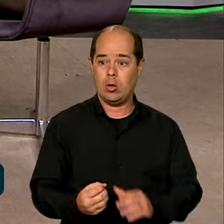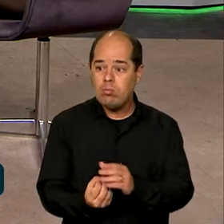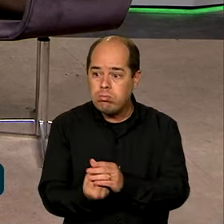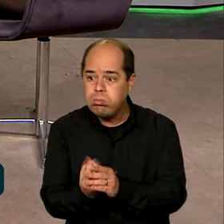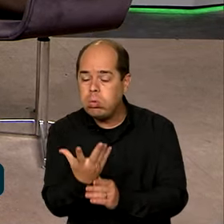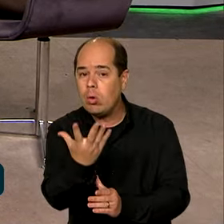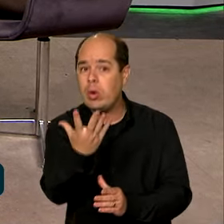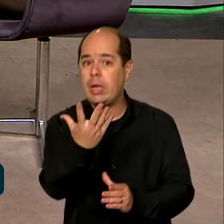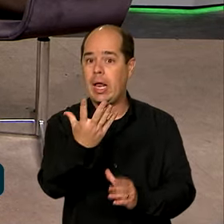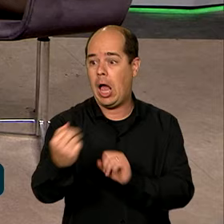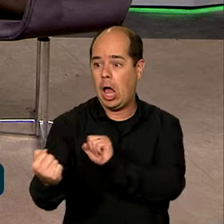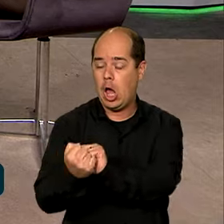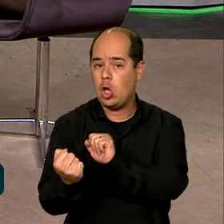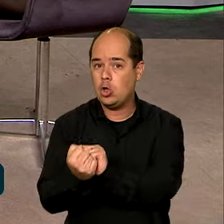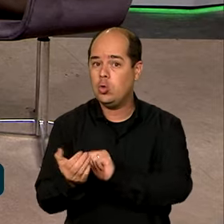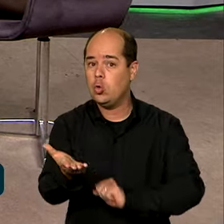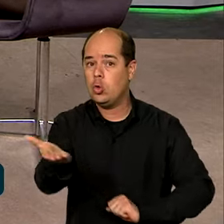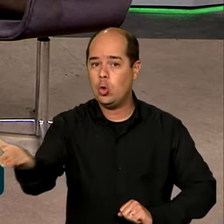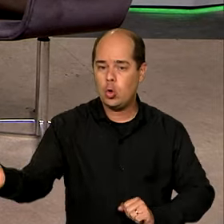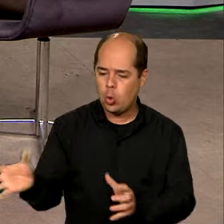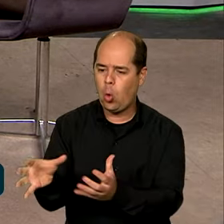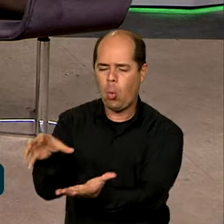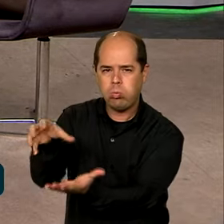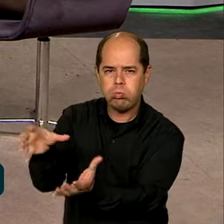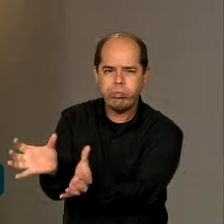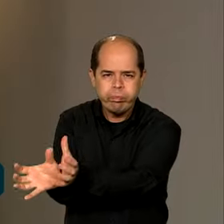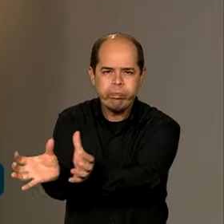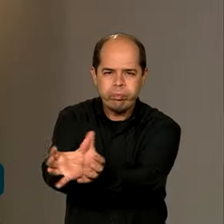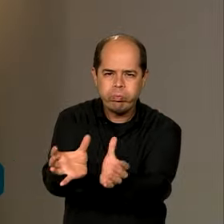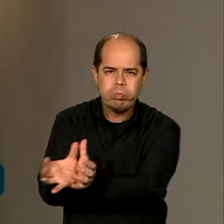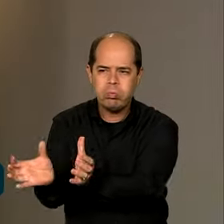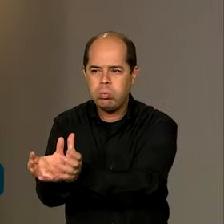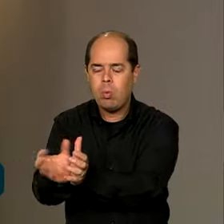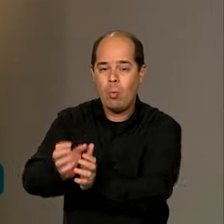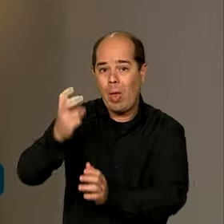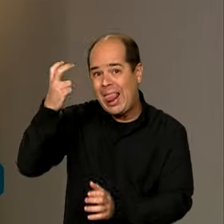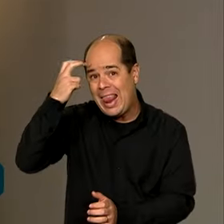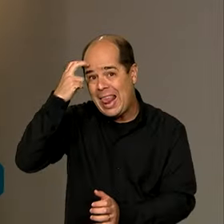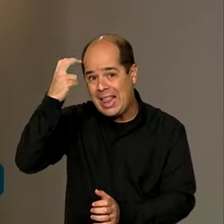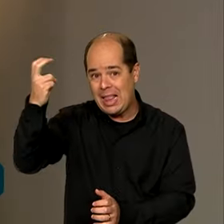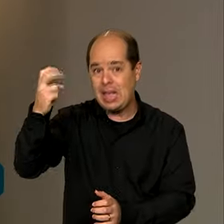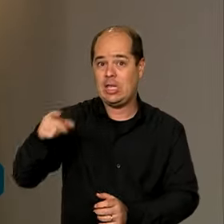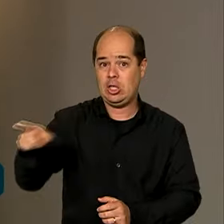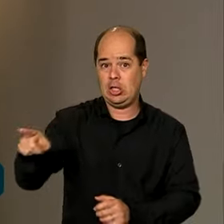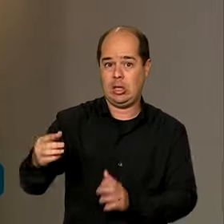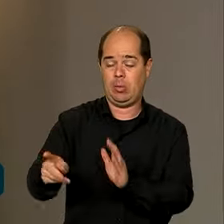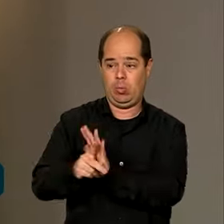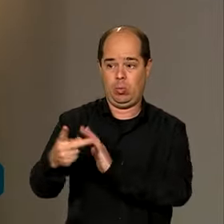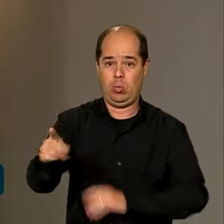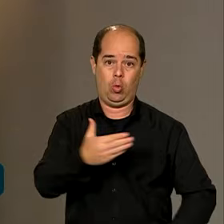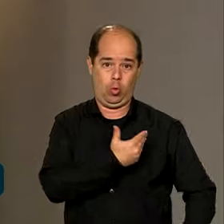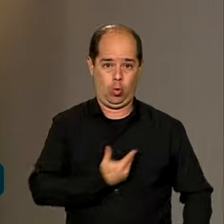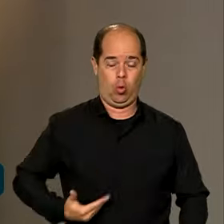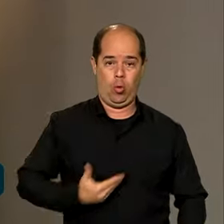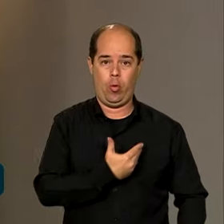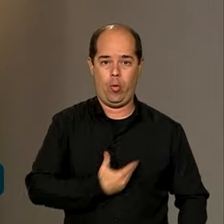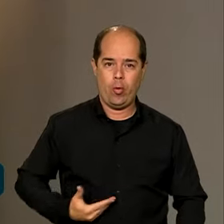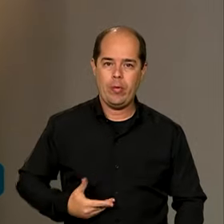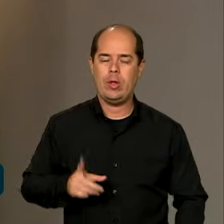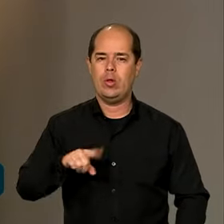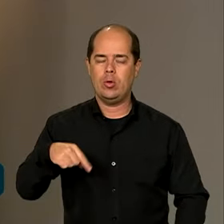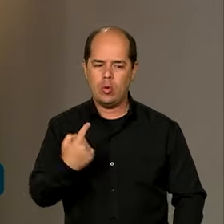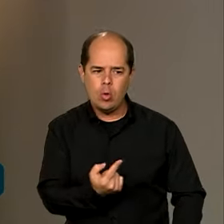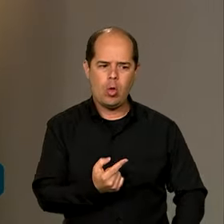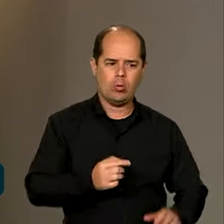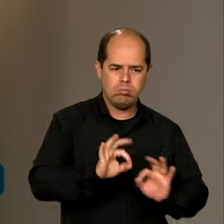do governo, né? Sim. E justamente é um projeto sendo feito a quatro mãos para que a gente consiga entregar